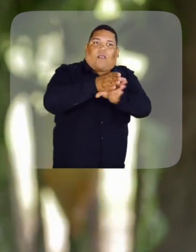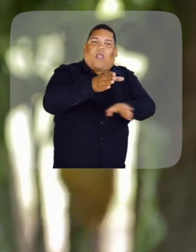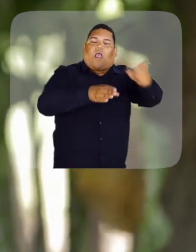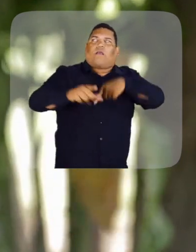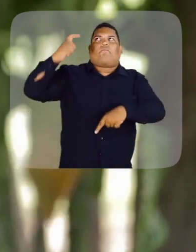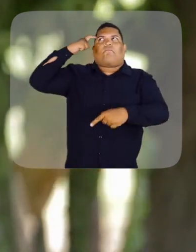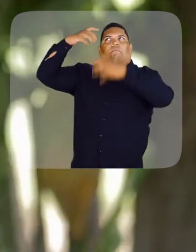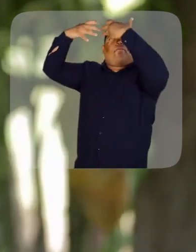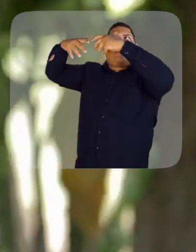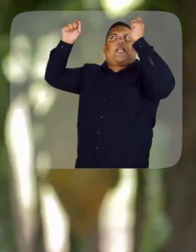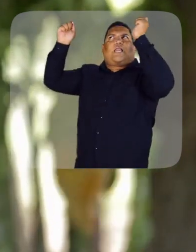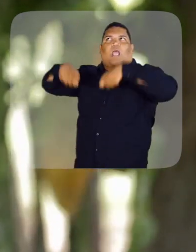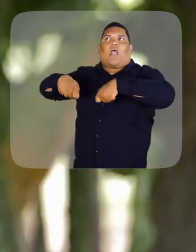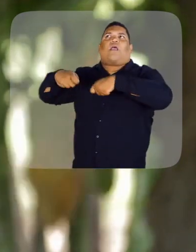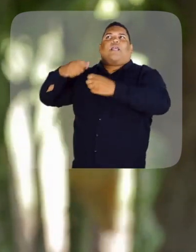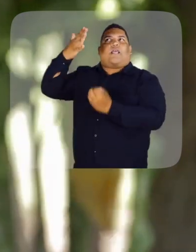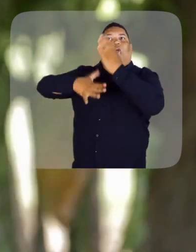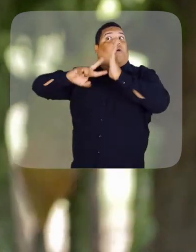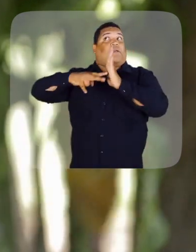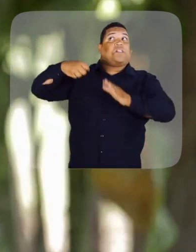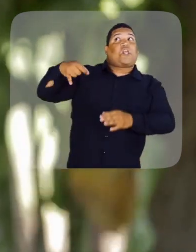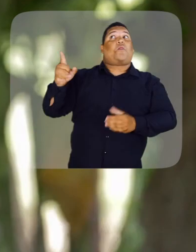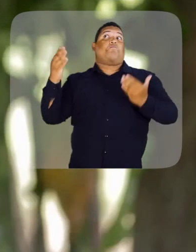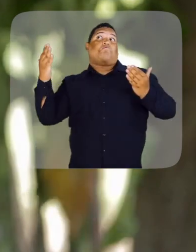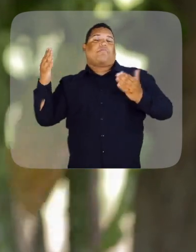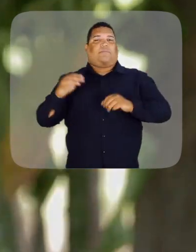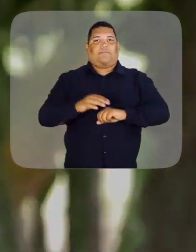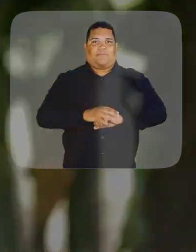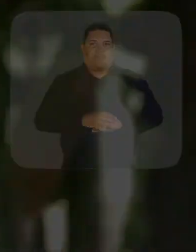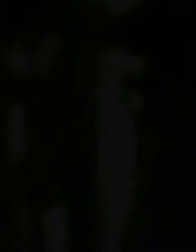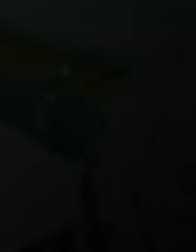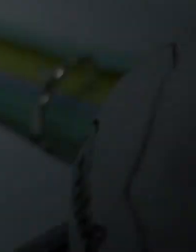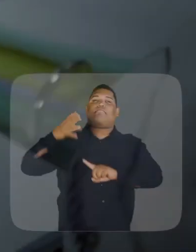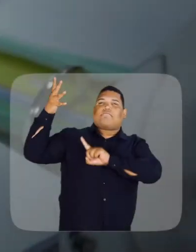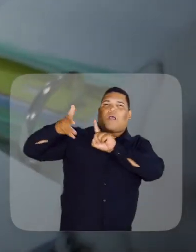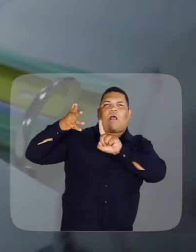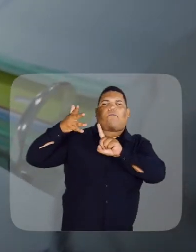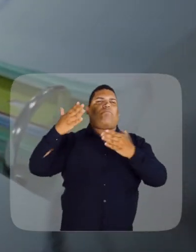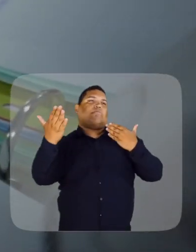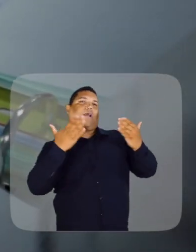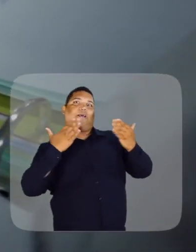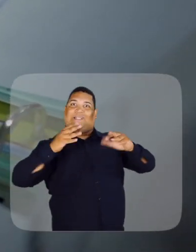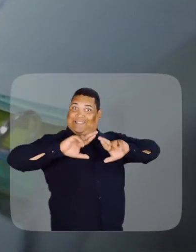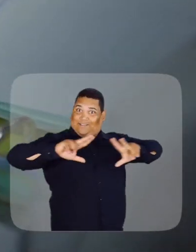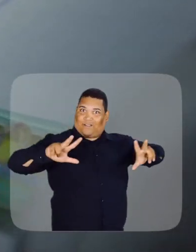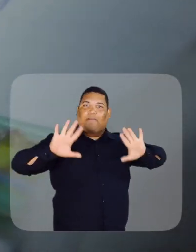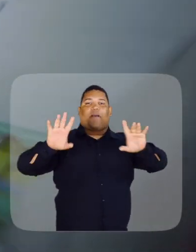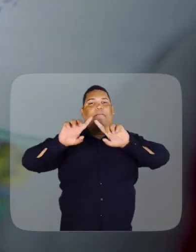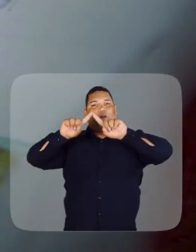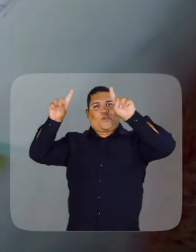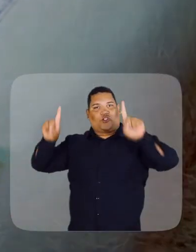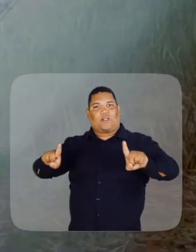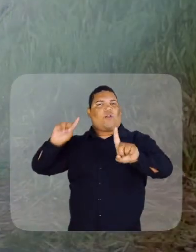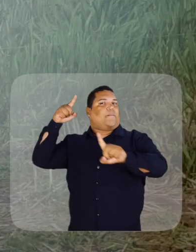poderão, então, pensar se é interessante para eles a constituição de uma cooperativa. Além das palestras e conversas,